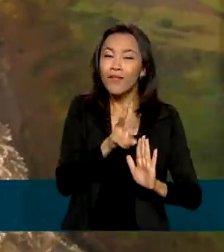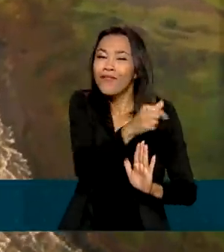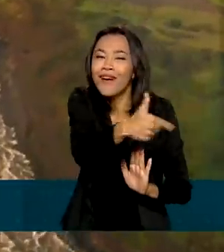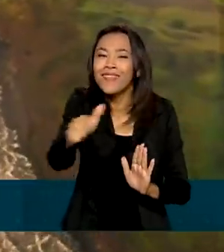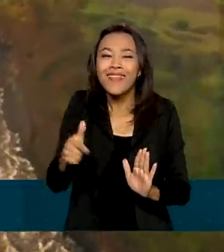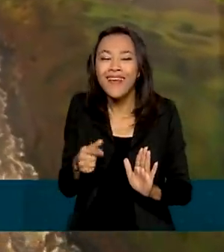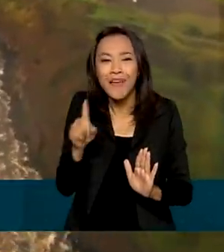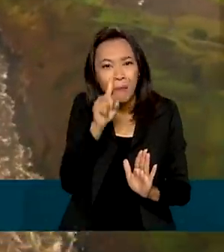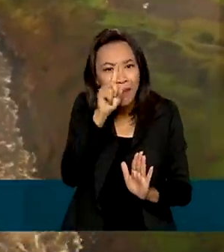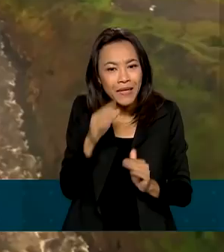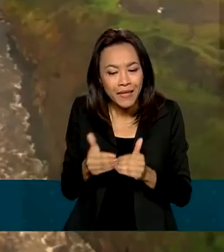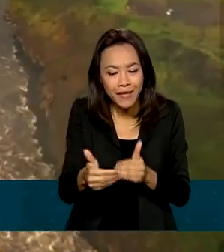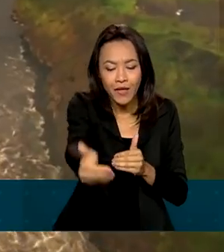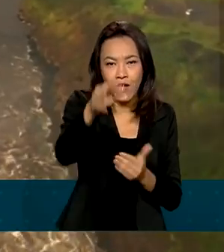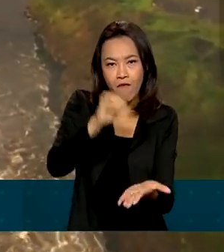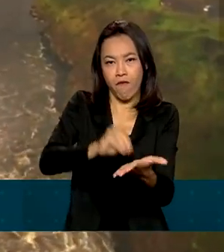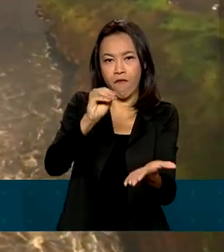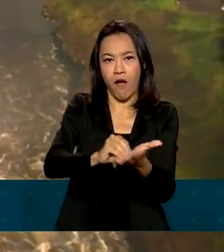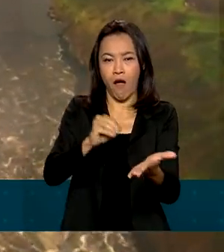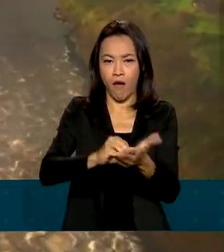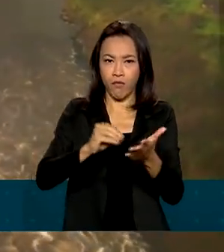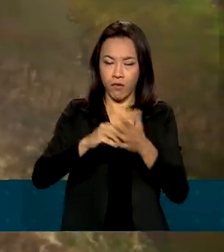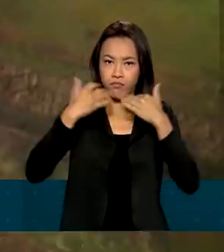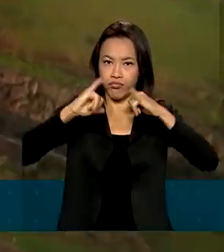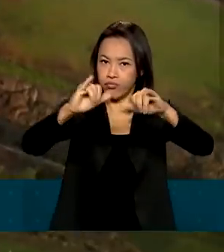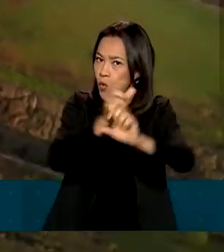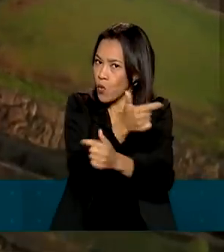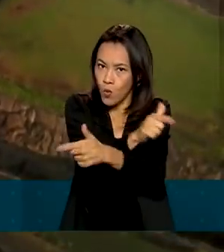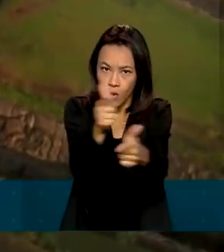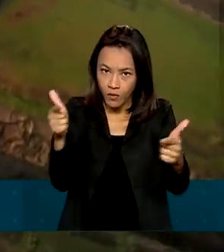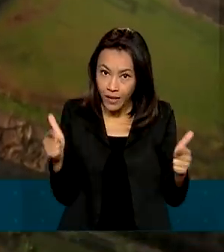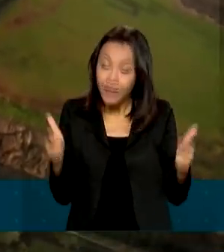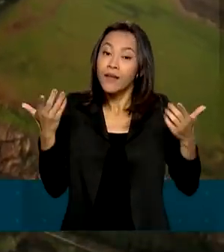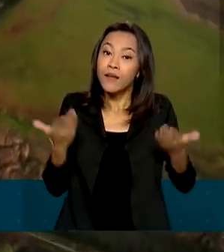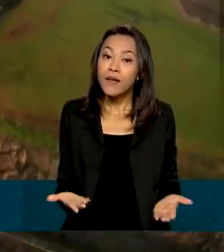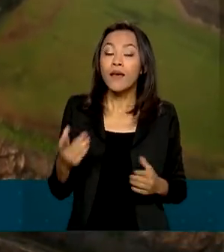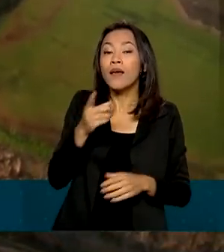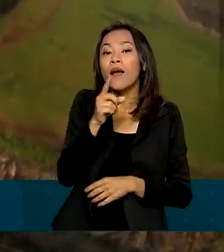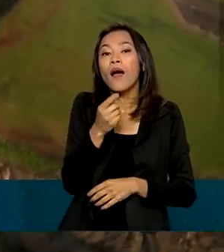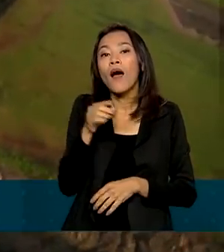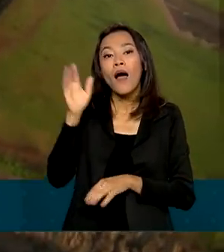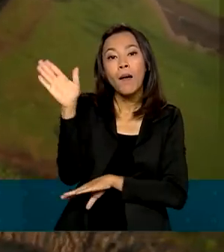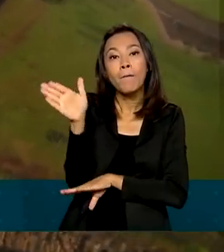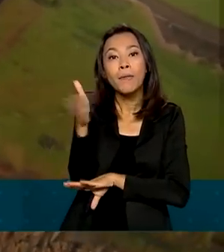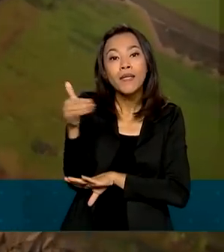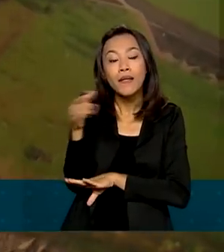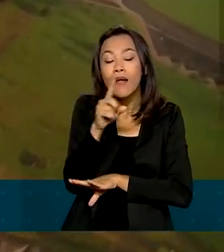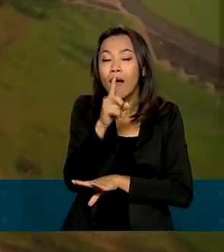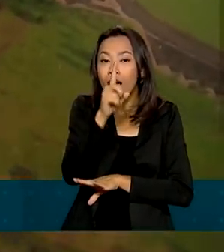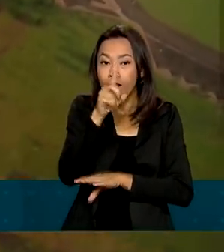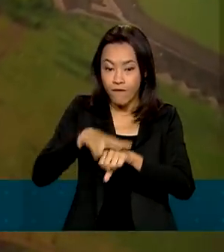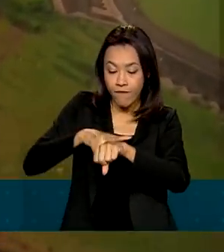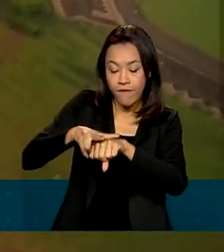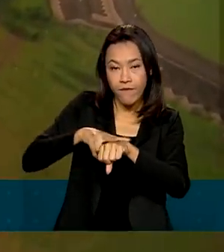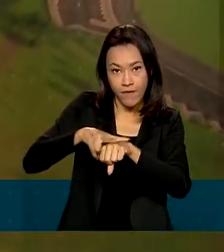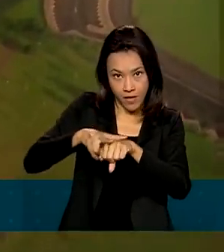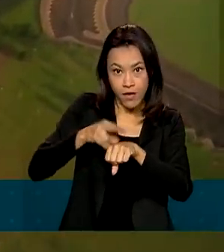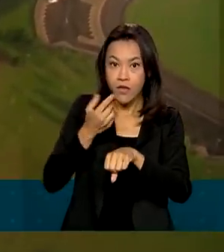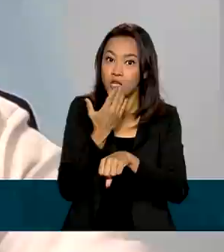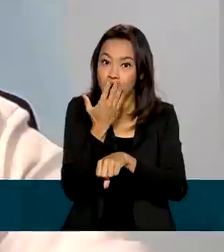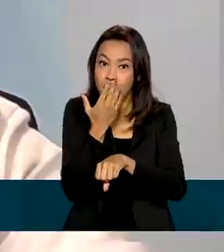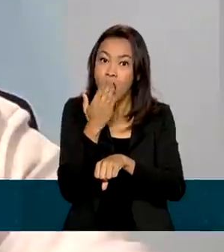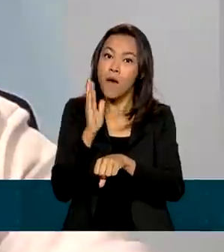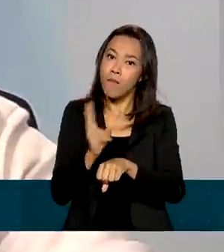energia neste ano e cria a expectativa de que a bandeira verde seja mantida até o fim de 2022.